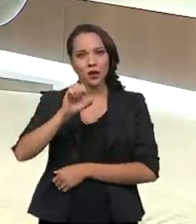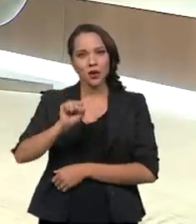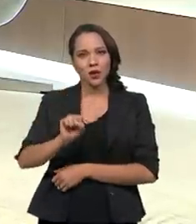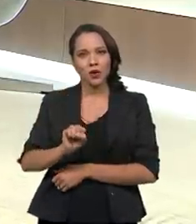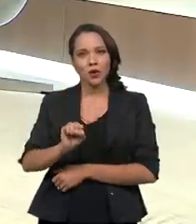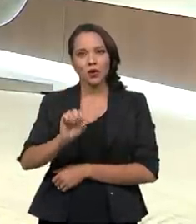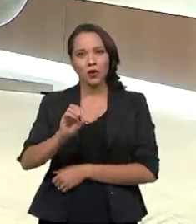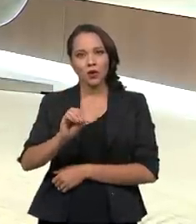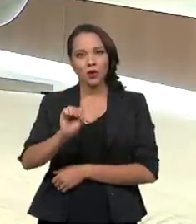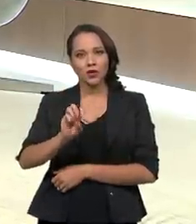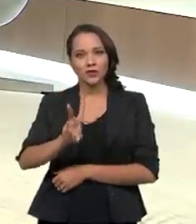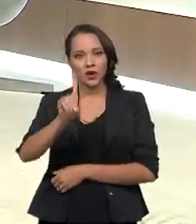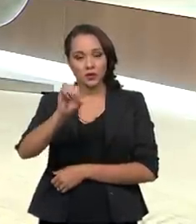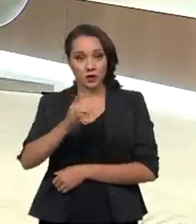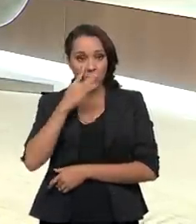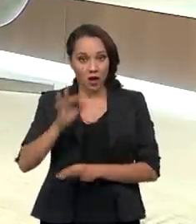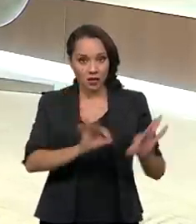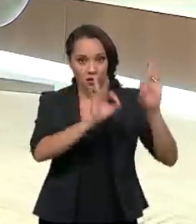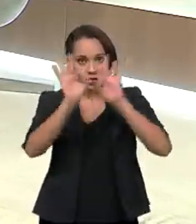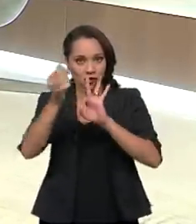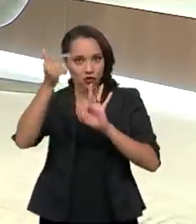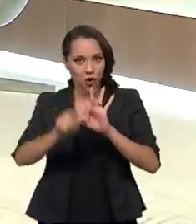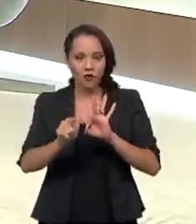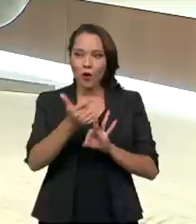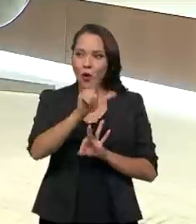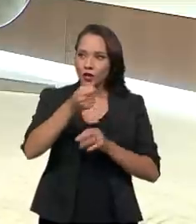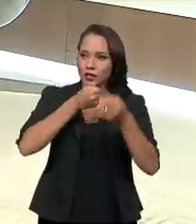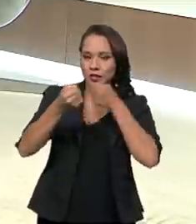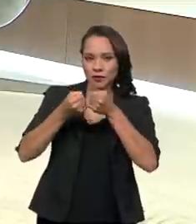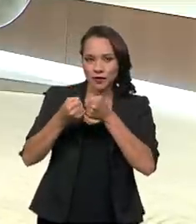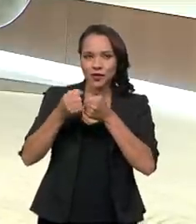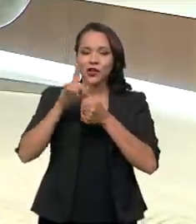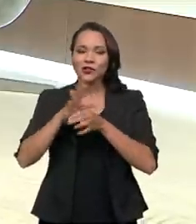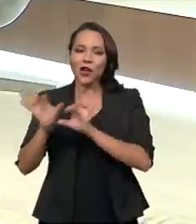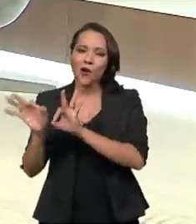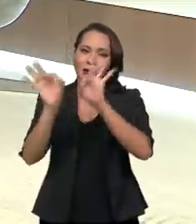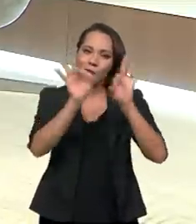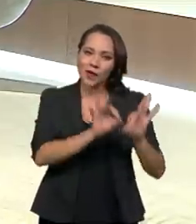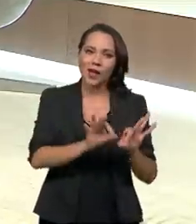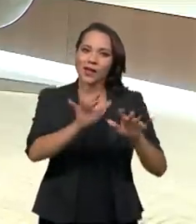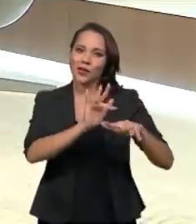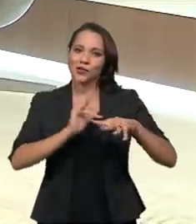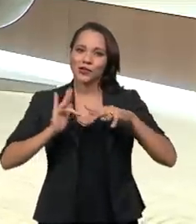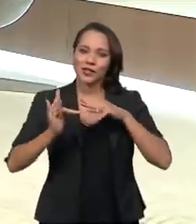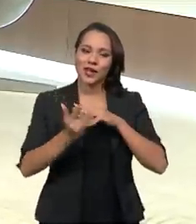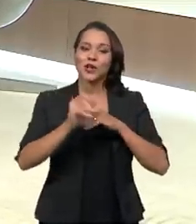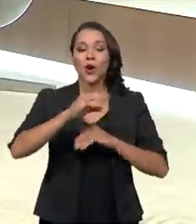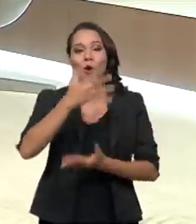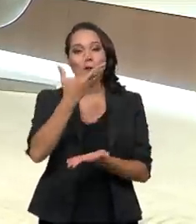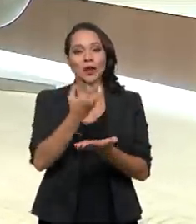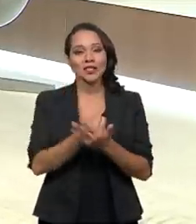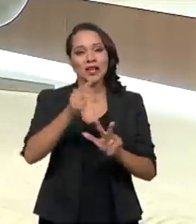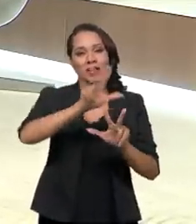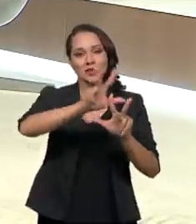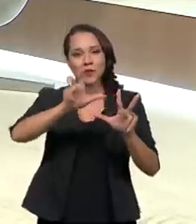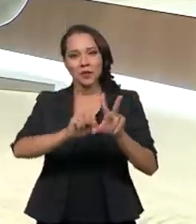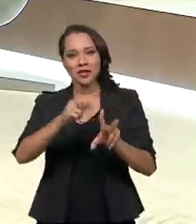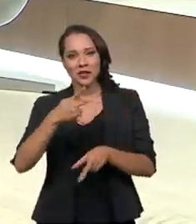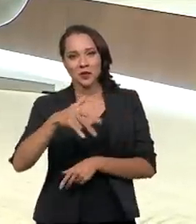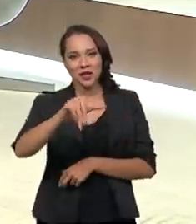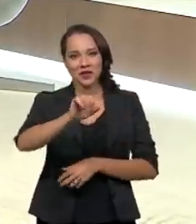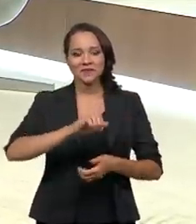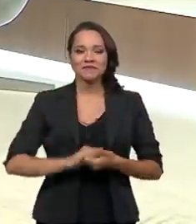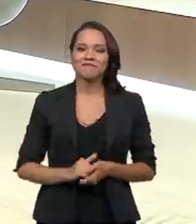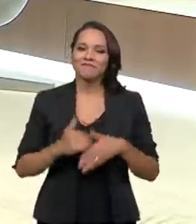Ferreira. Se você quiser rever esta ou outras entrevistas, é só acompanhar as nossas redes sociais ou baixar o TV Brasil